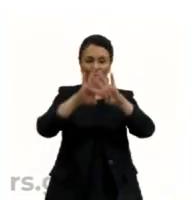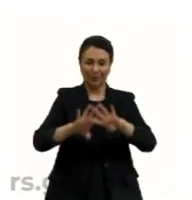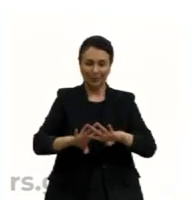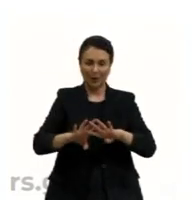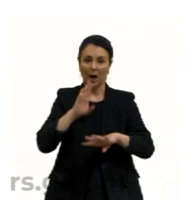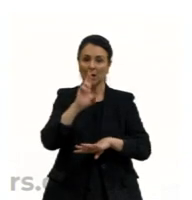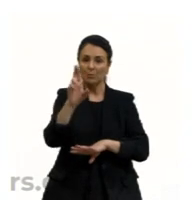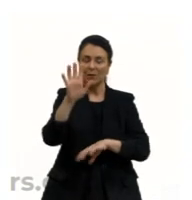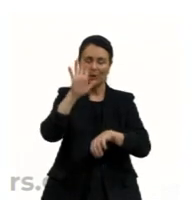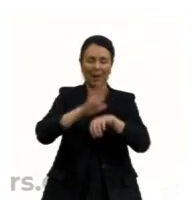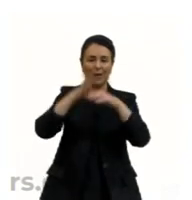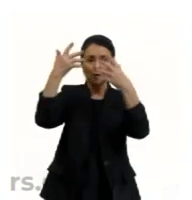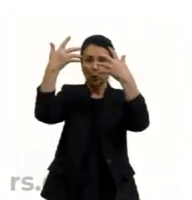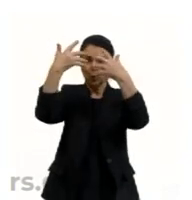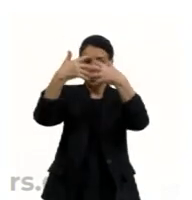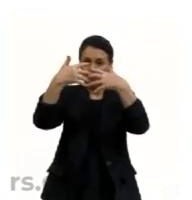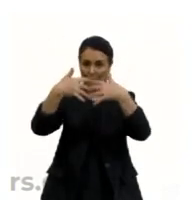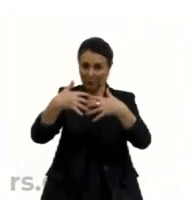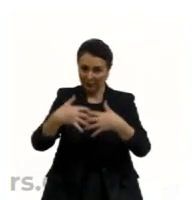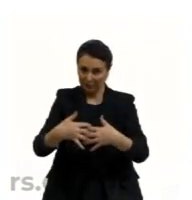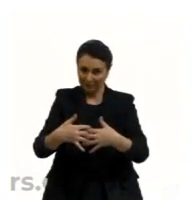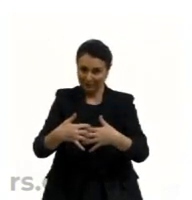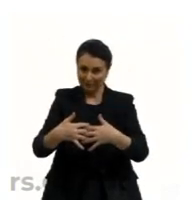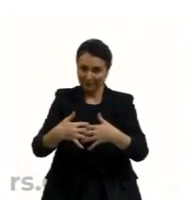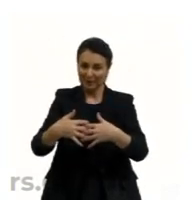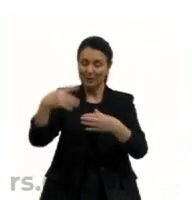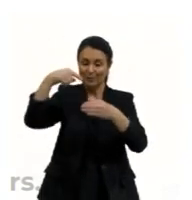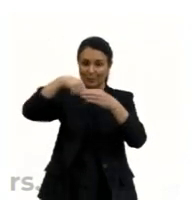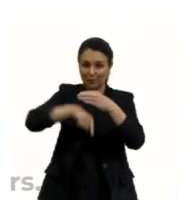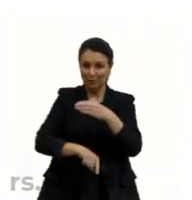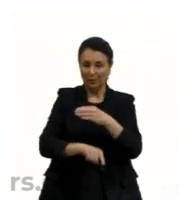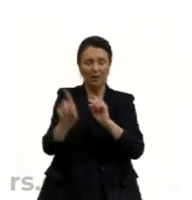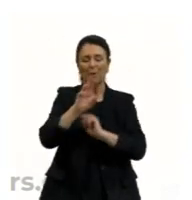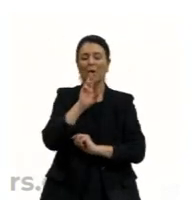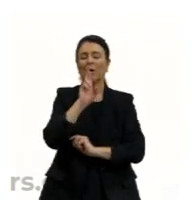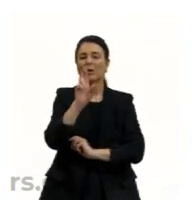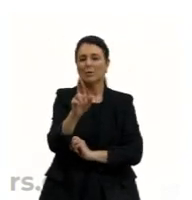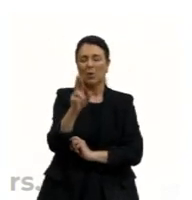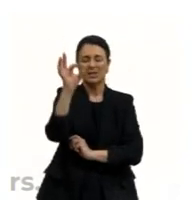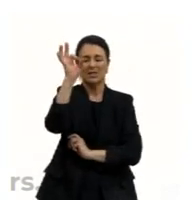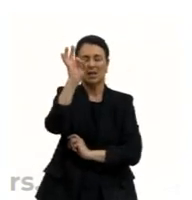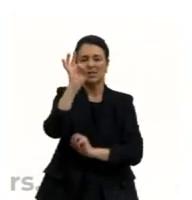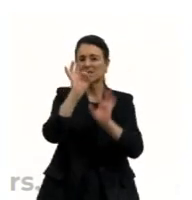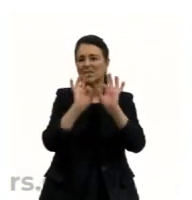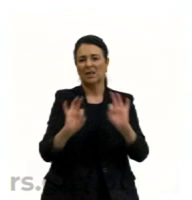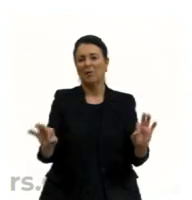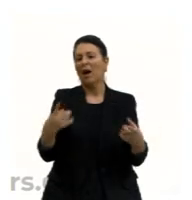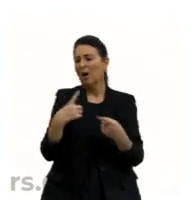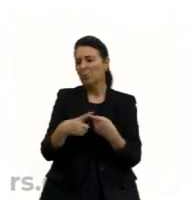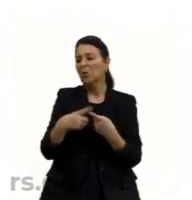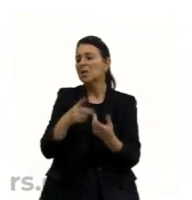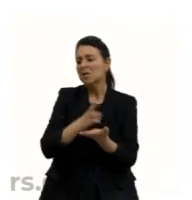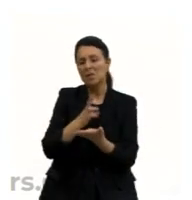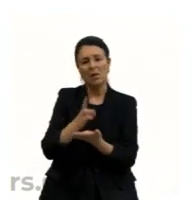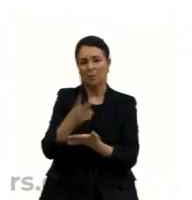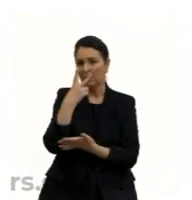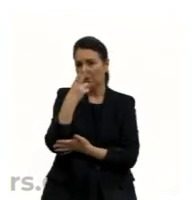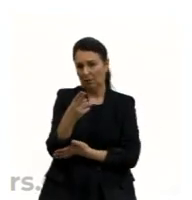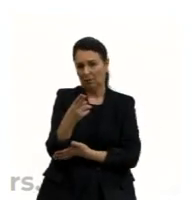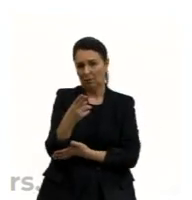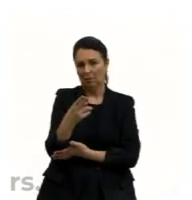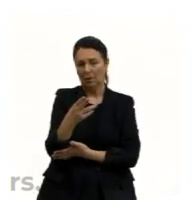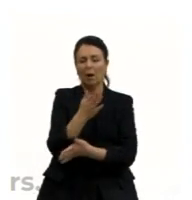complexas do que nós imaginamos, não é com uma simples resposta. Ah, desemprego sempre